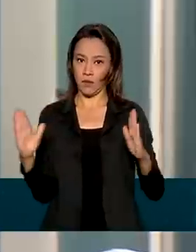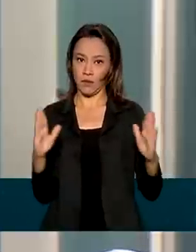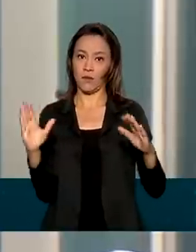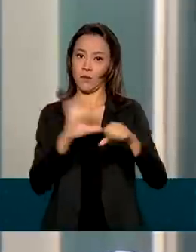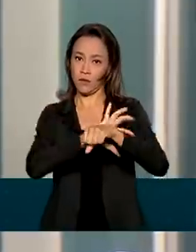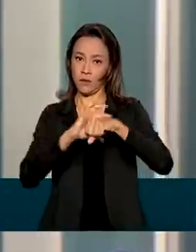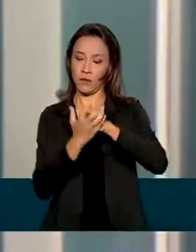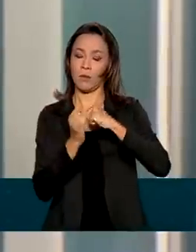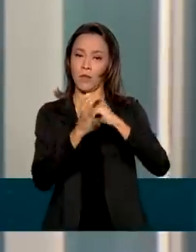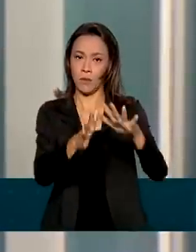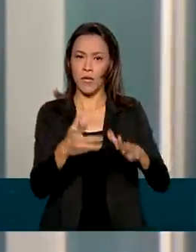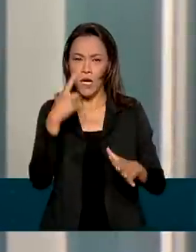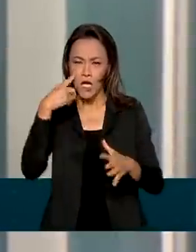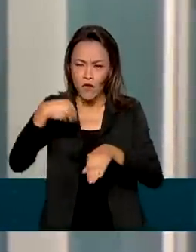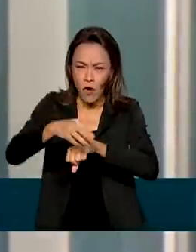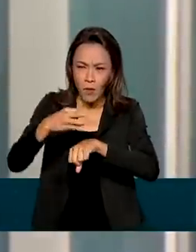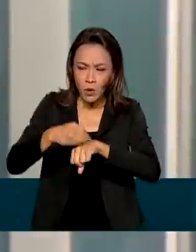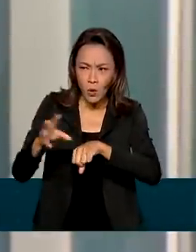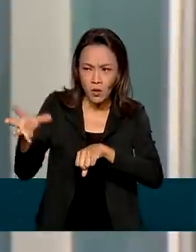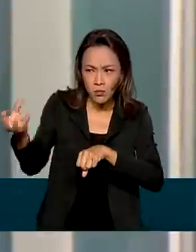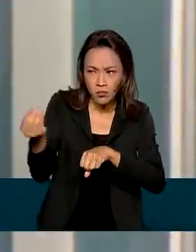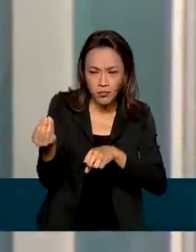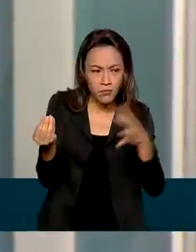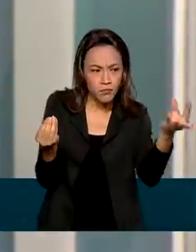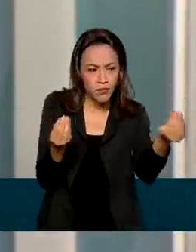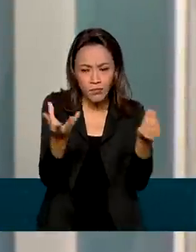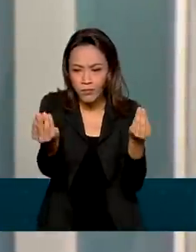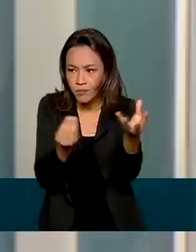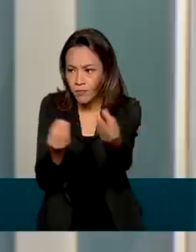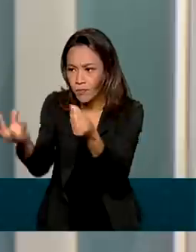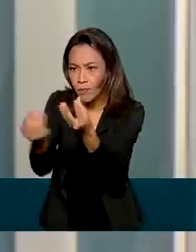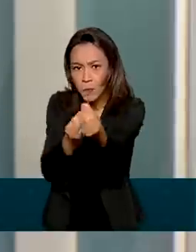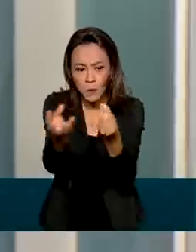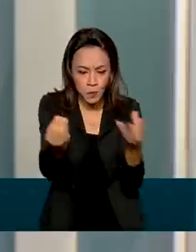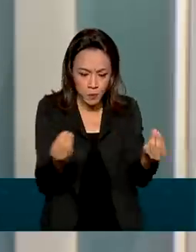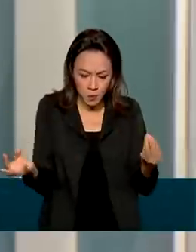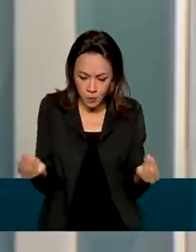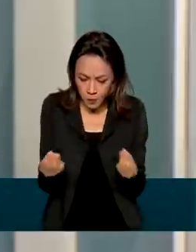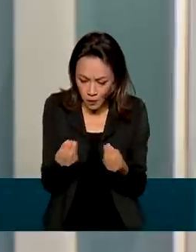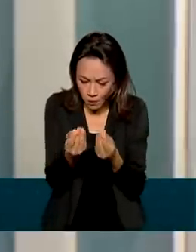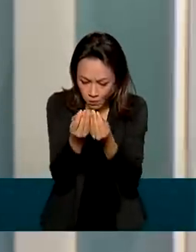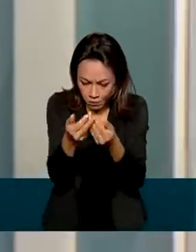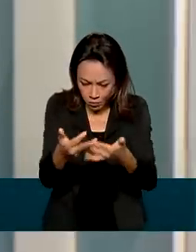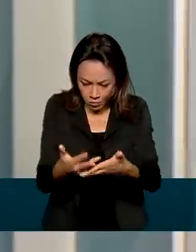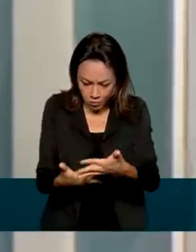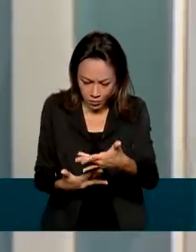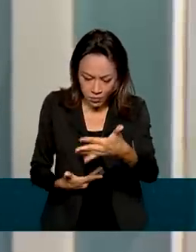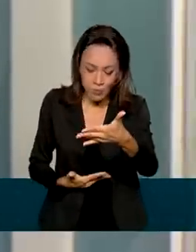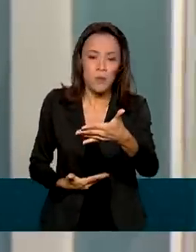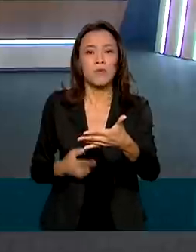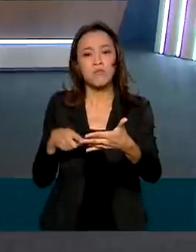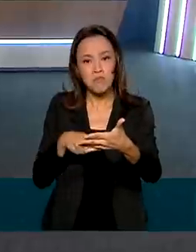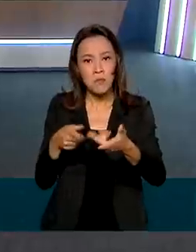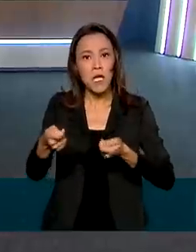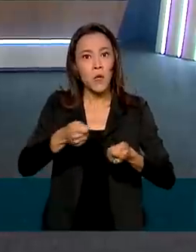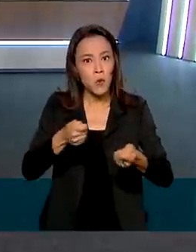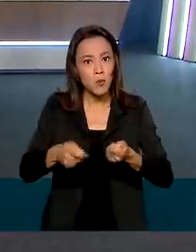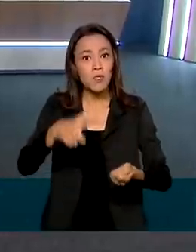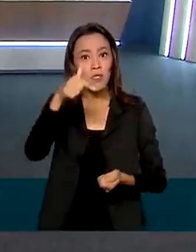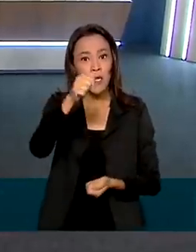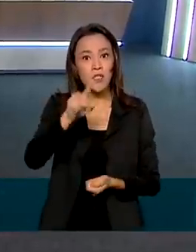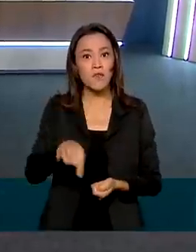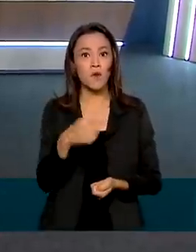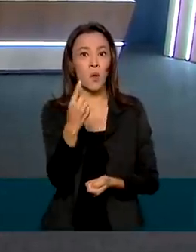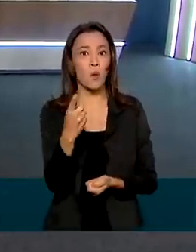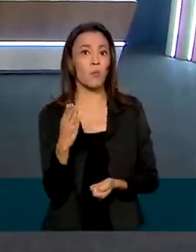a cruzar essas bases de dados com diversas outras bases. Esse trabalho permitiu que a gente economizasse 7,1 bilhões de